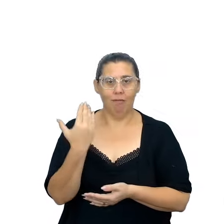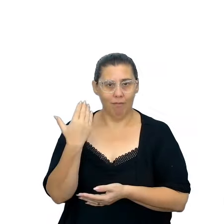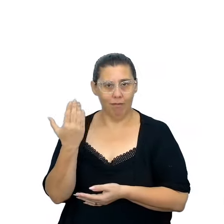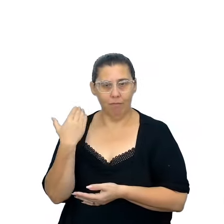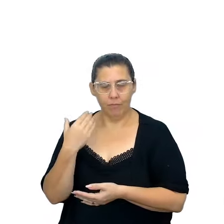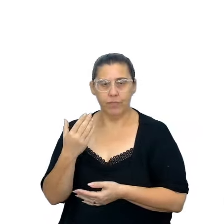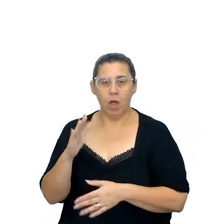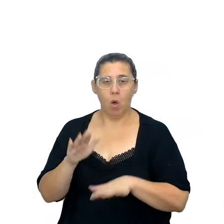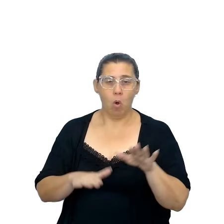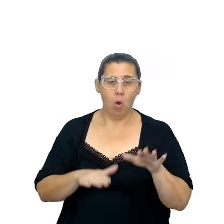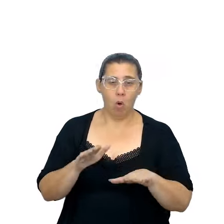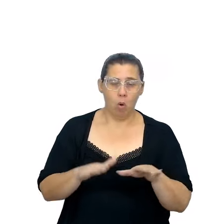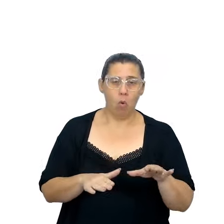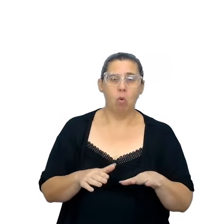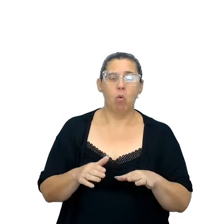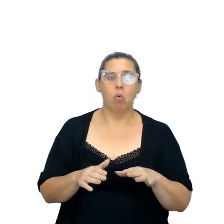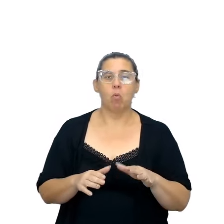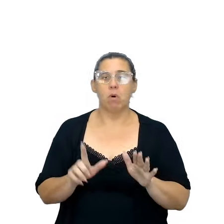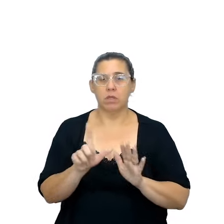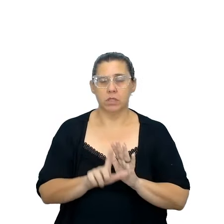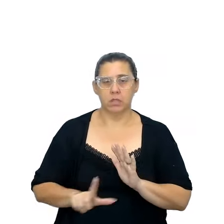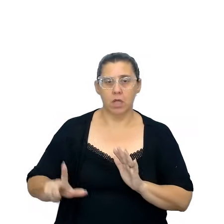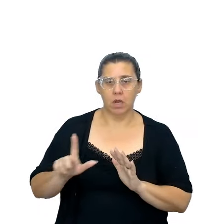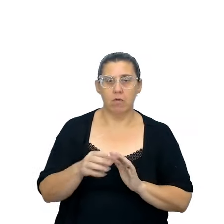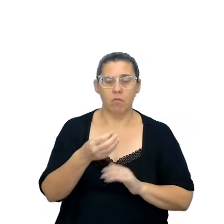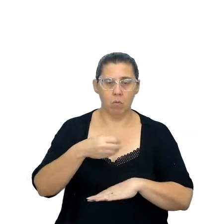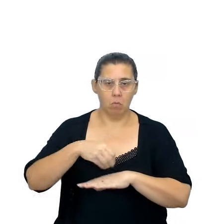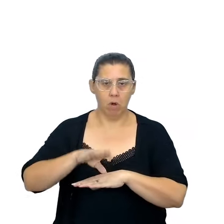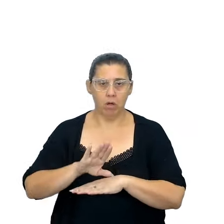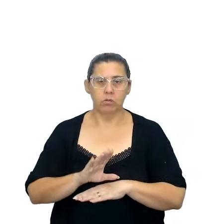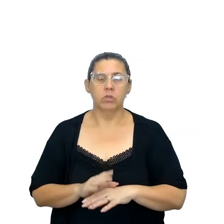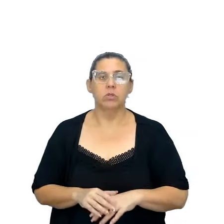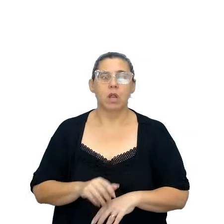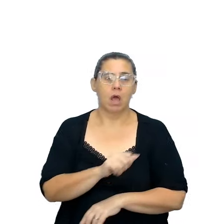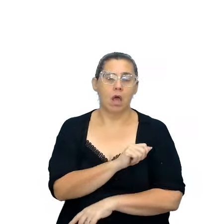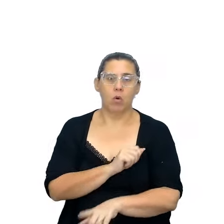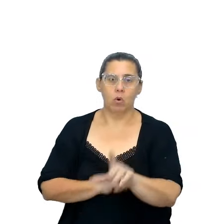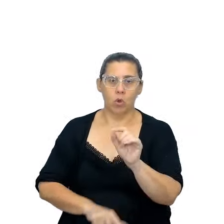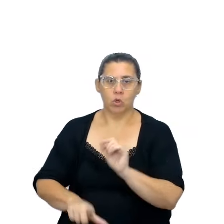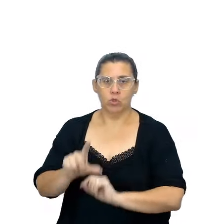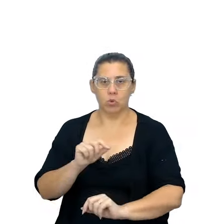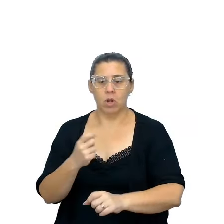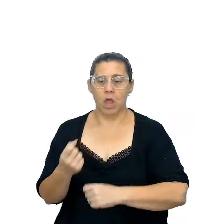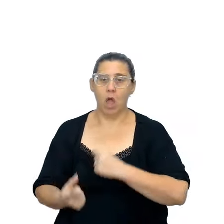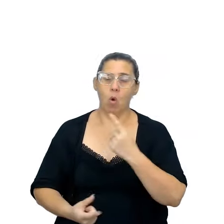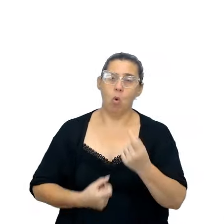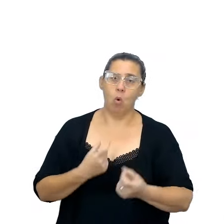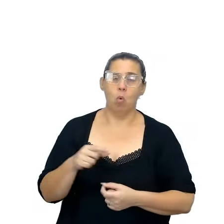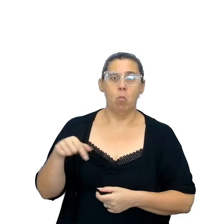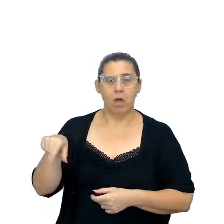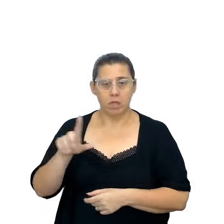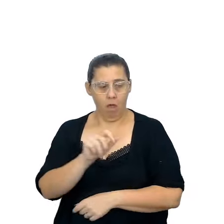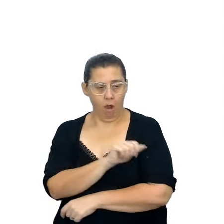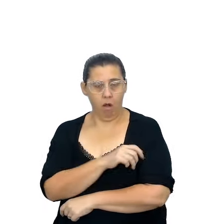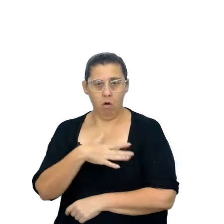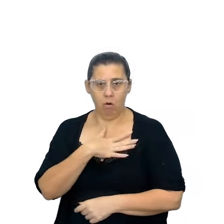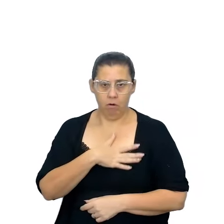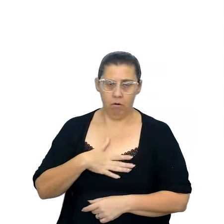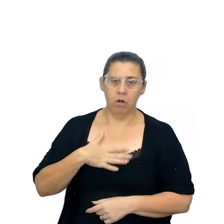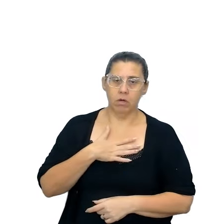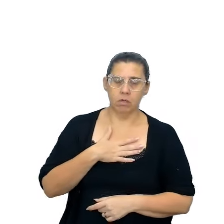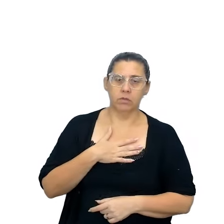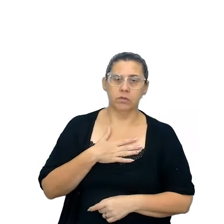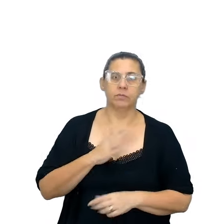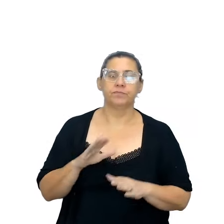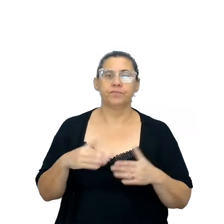né, algumas obras literárias, foram sugeridas que eles selecionassem algumas de gosto, né, deles próprios,